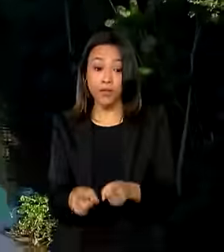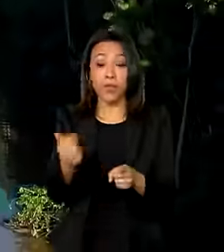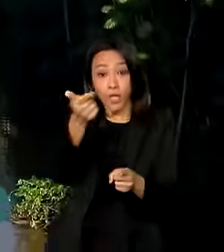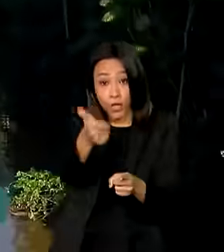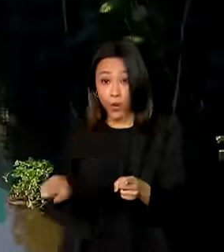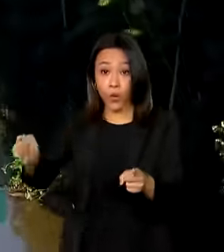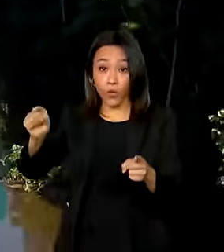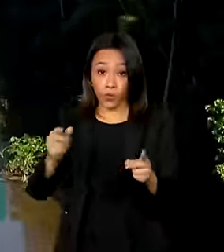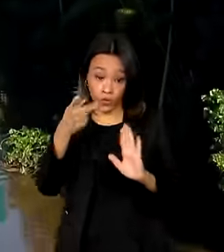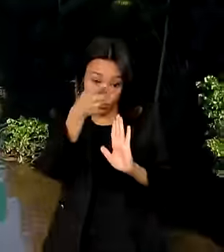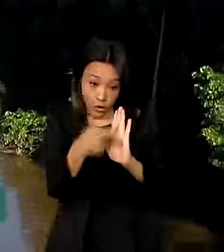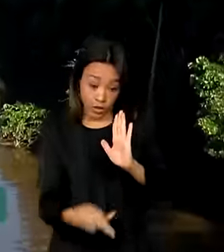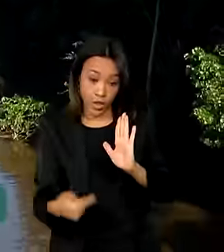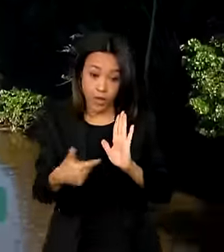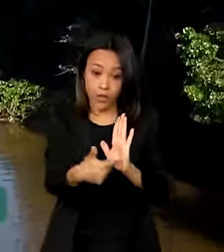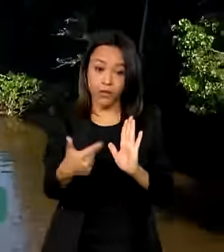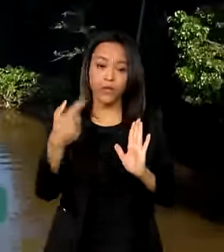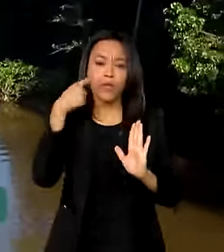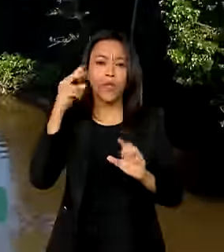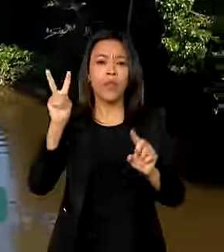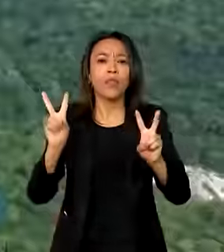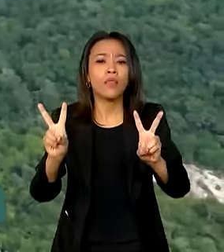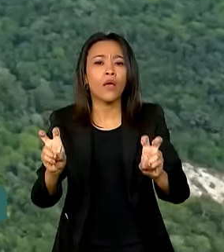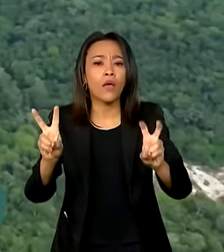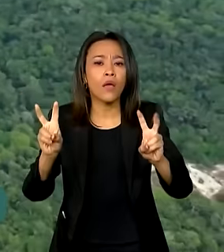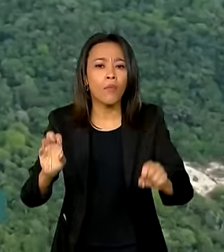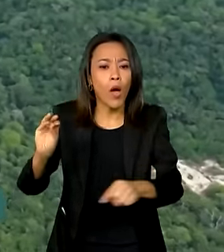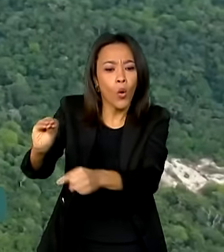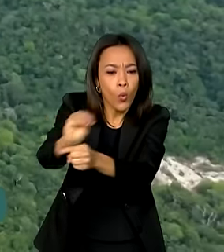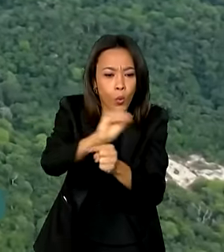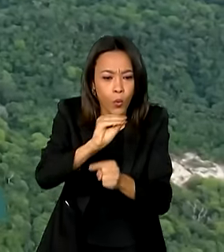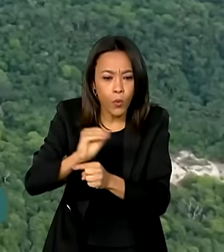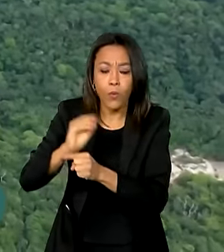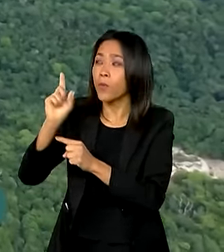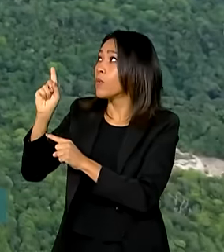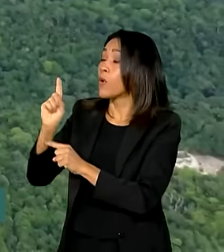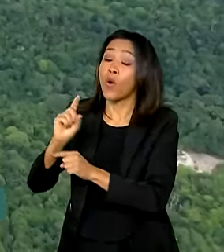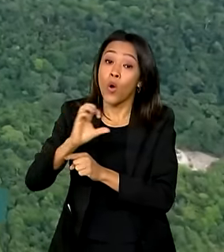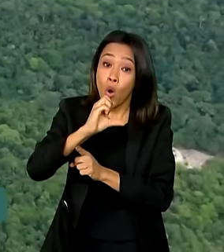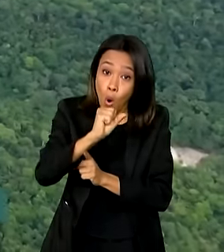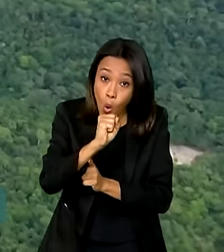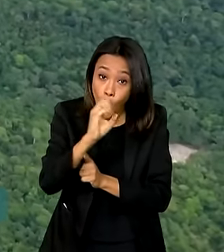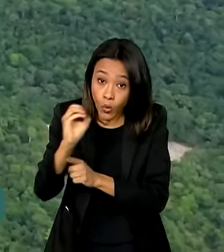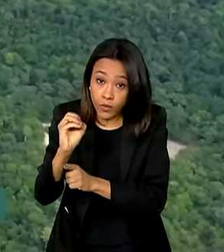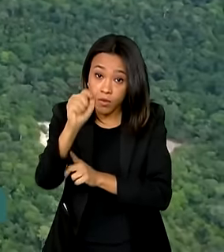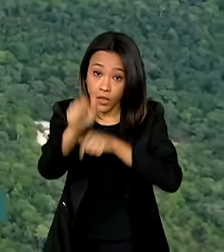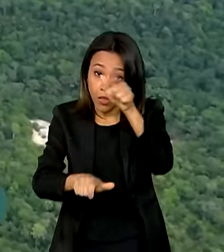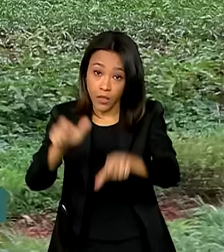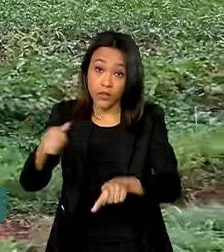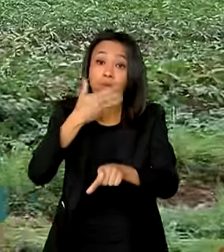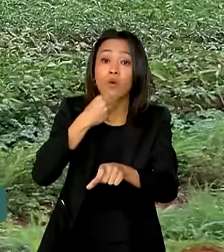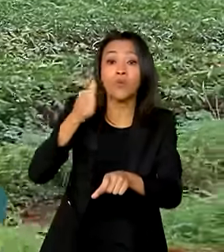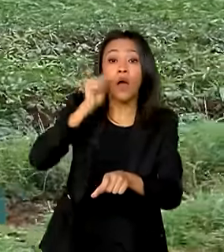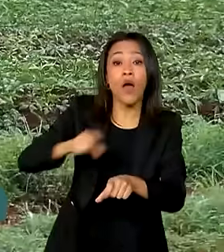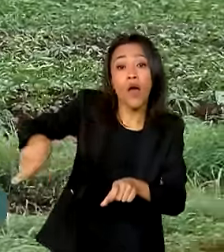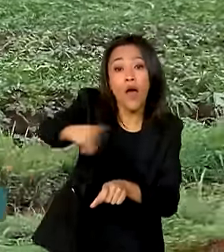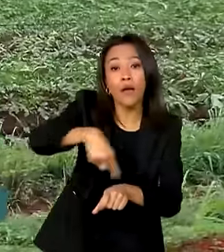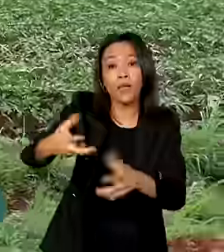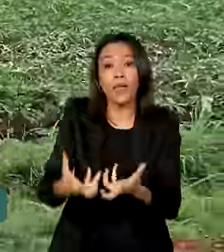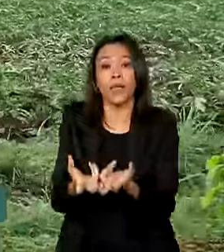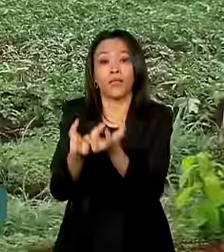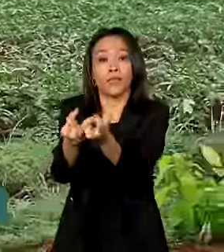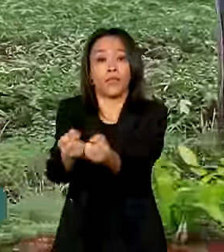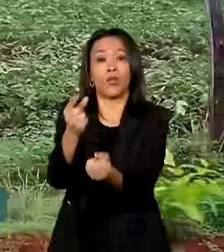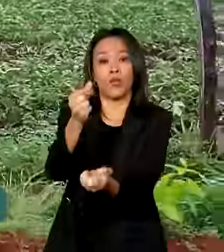do projeto, na modalidade conservação, cerca de 800 agricultores e agricultoras receberam